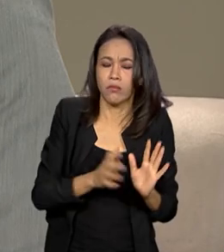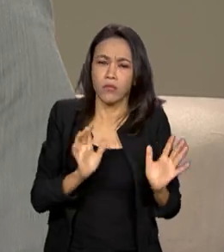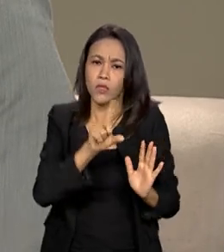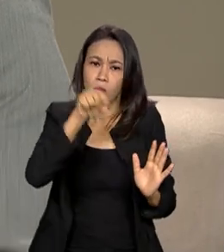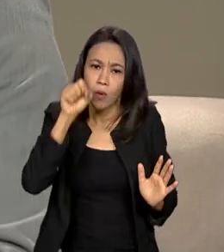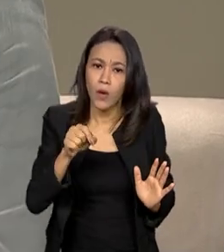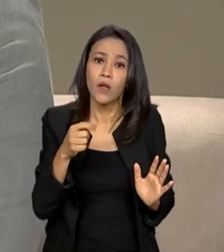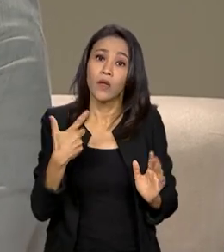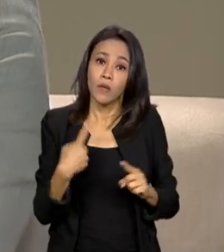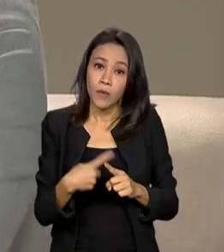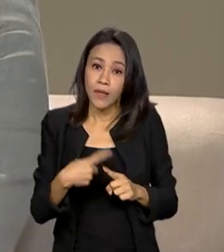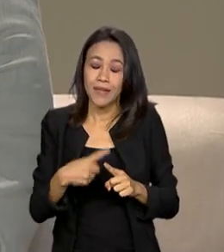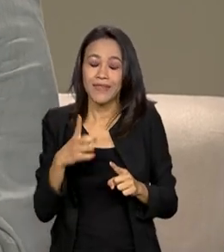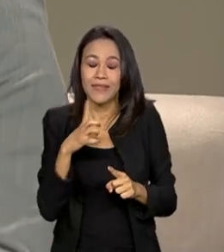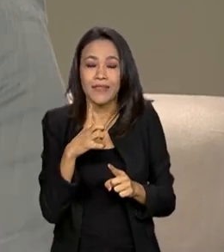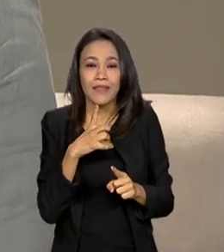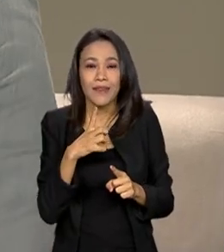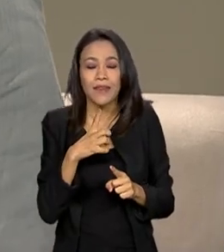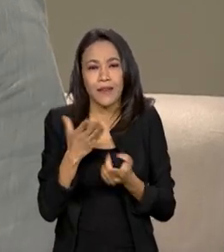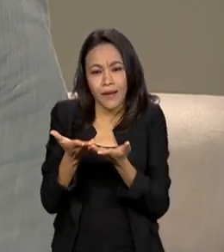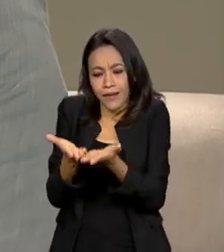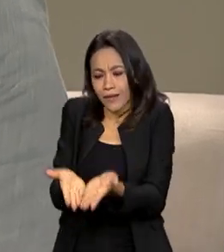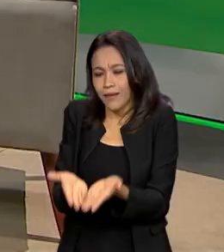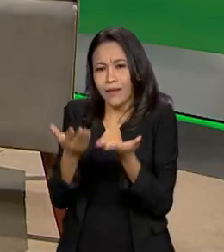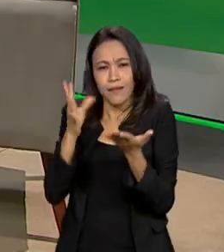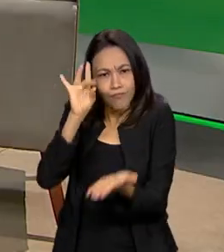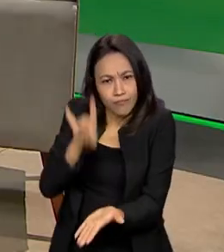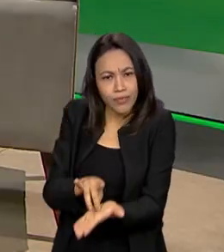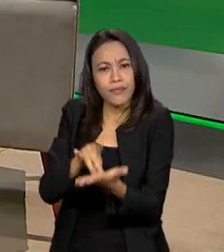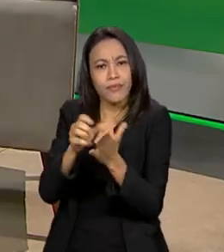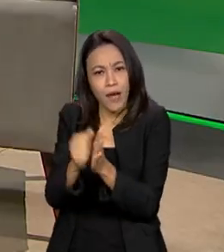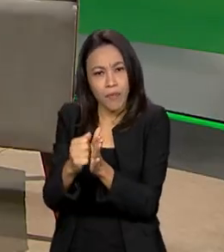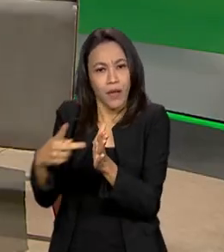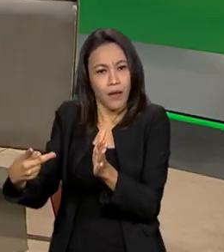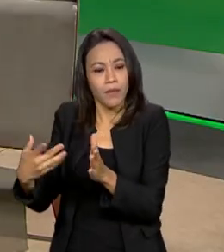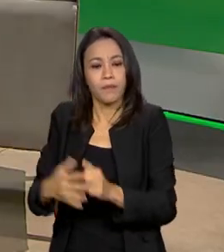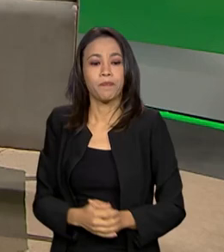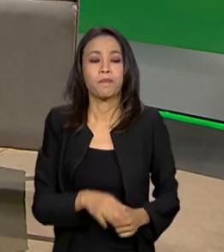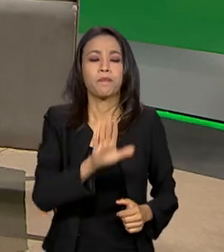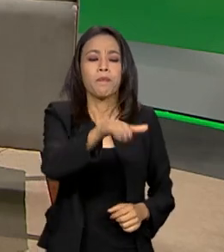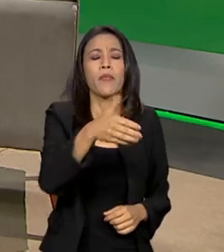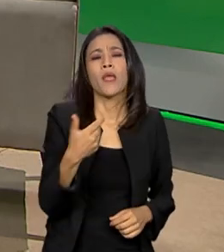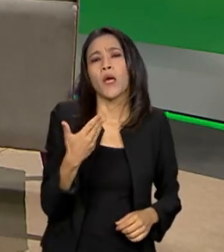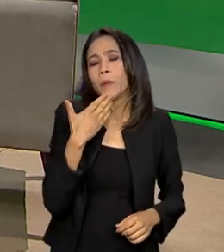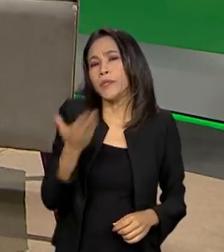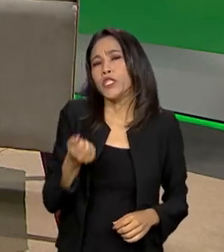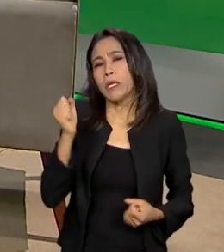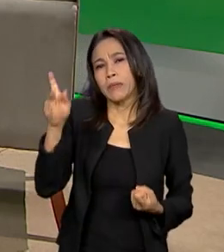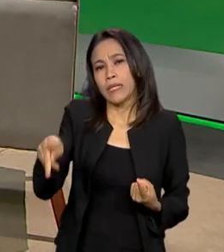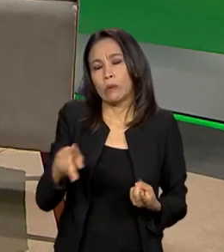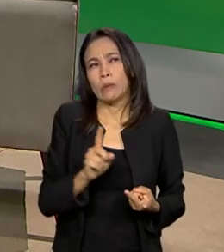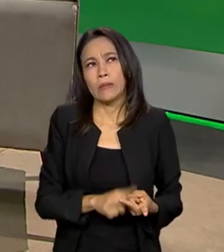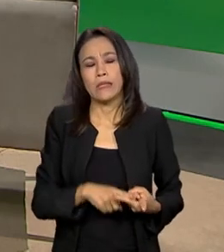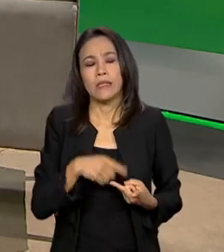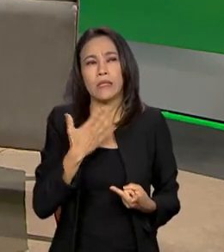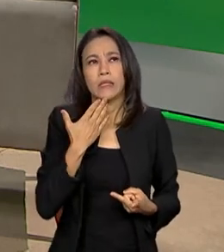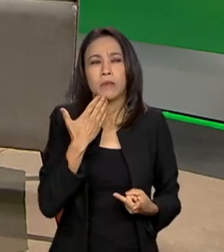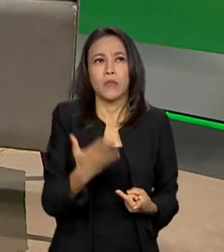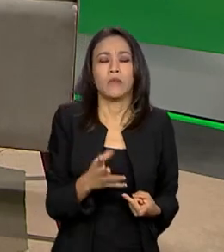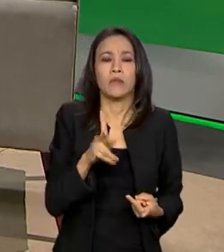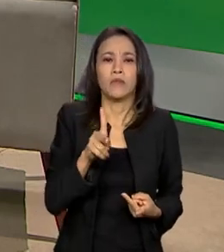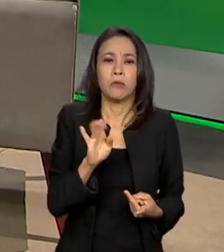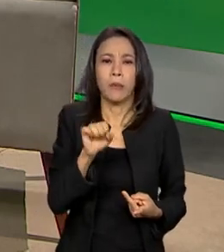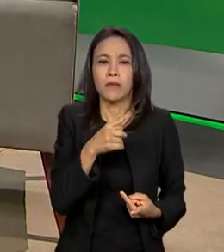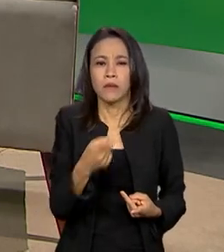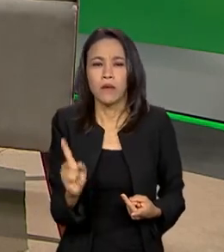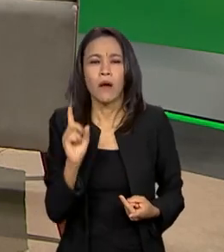em que o digital tem toda a autenticidade. A solicitação de aposentadorias, pensões também, essa questão junto ao